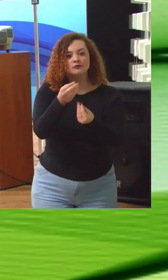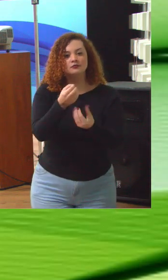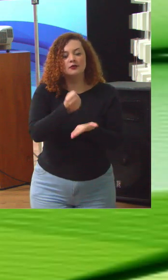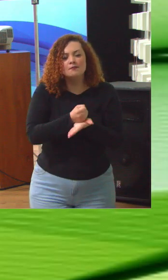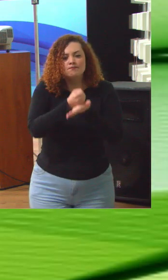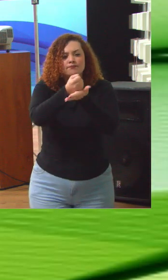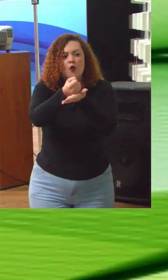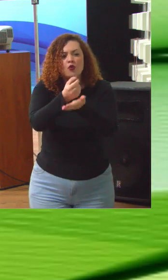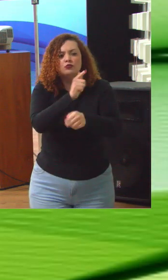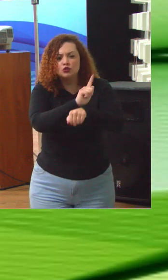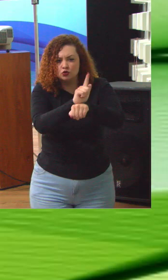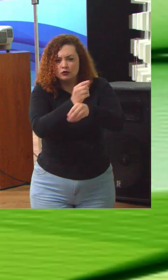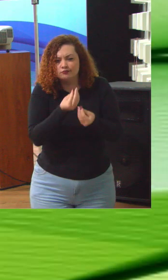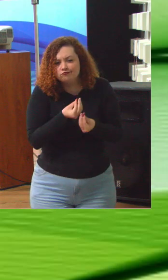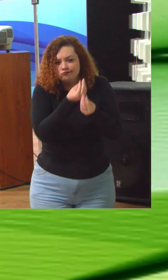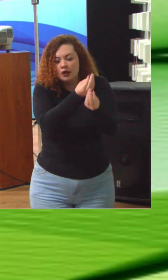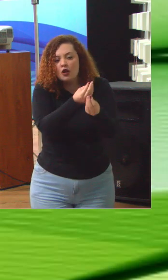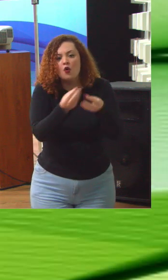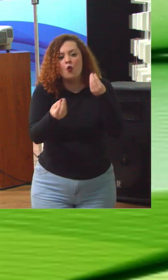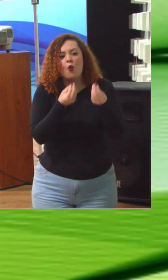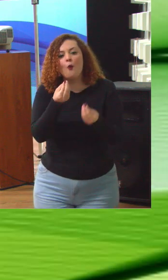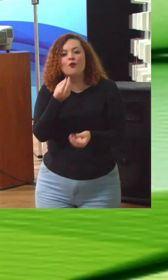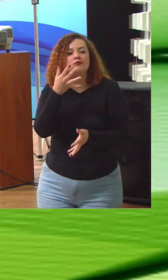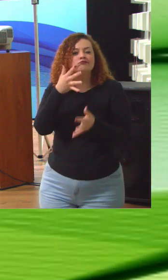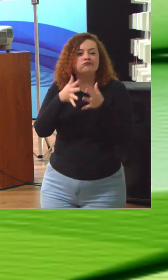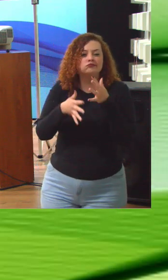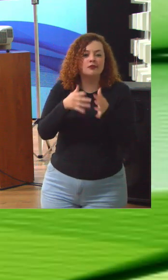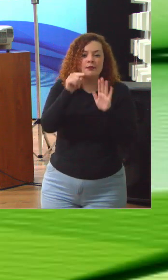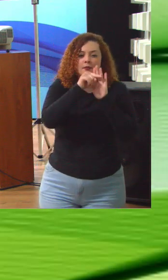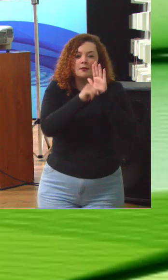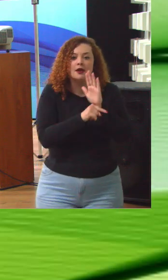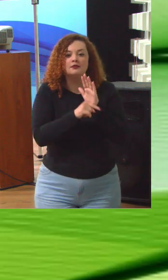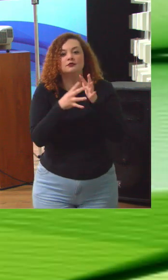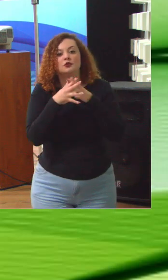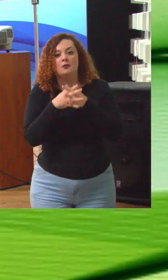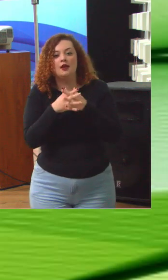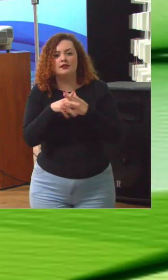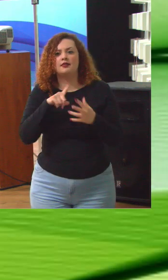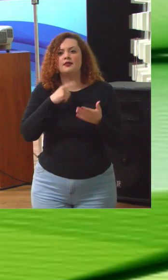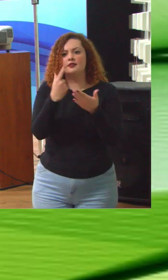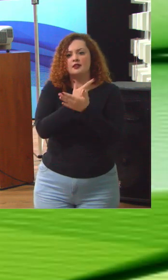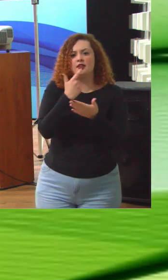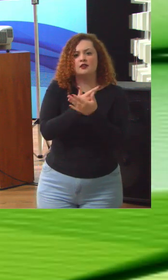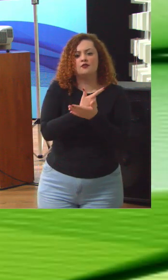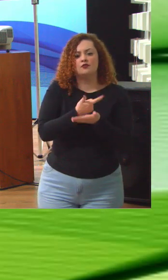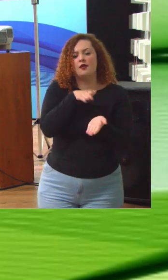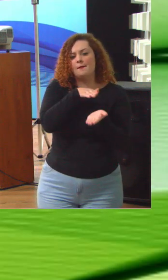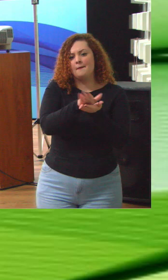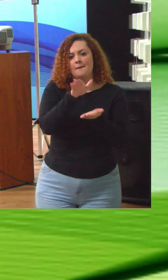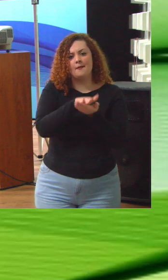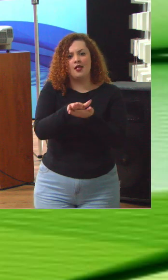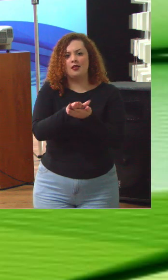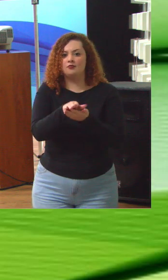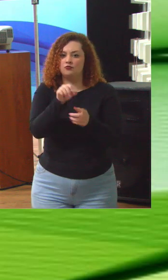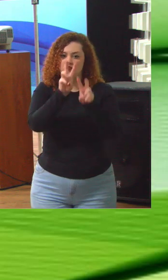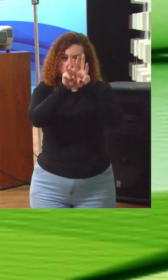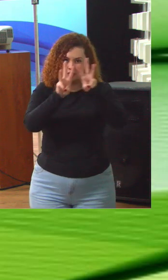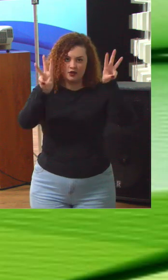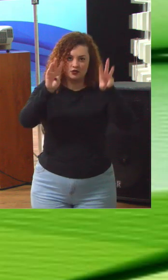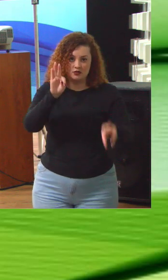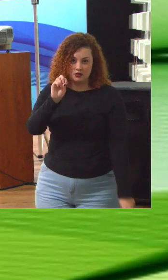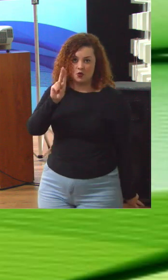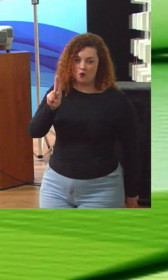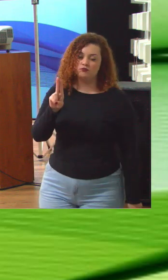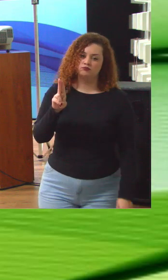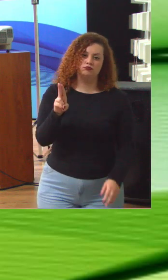sobre como tratar essas questões complexas. Cada um desses livrinhos está disponível no site do Tribunal de Contas para download gratuito. Cada